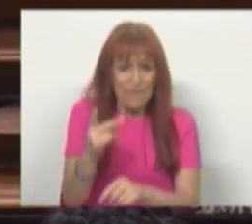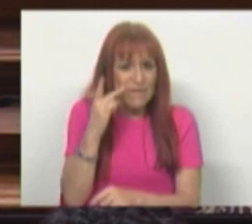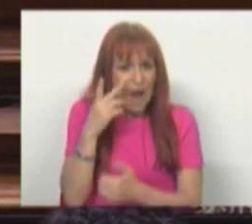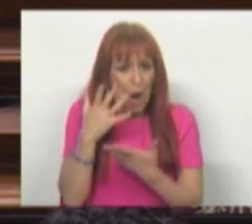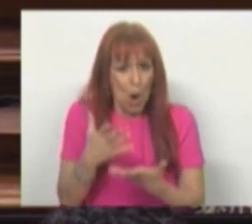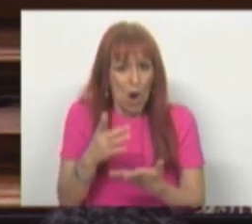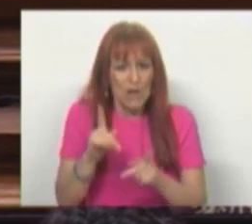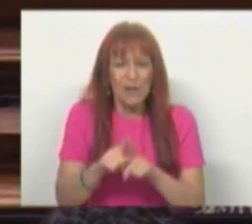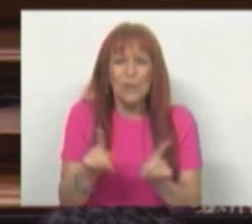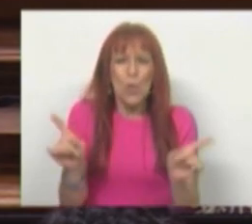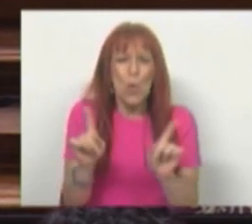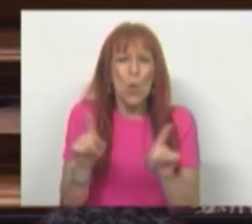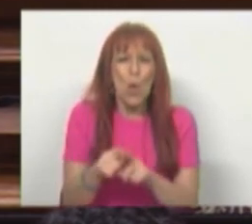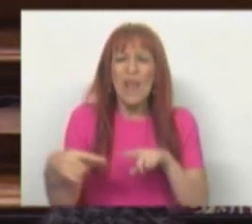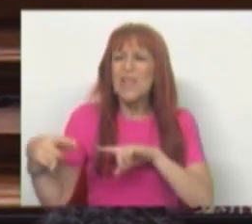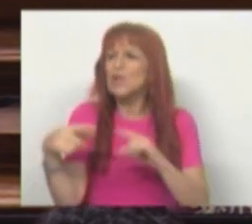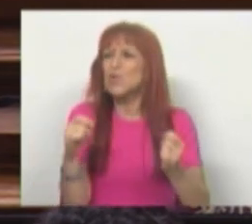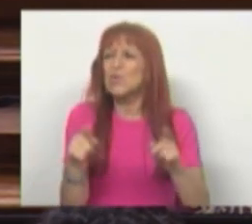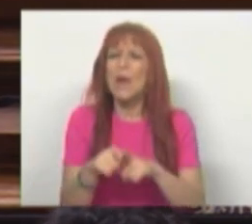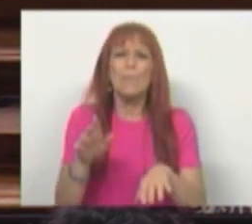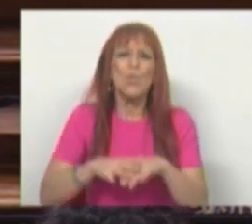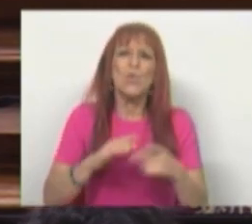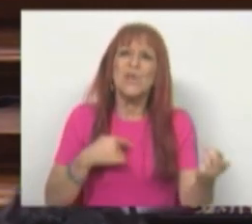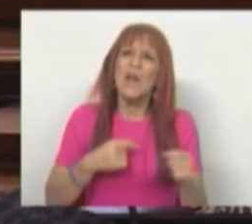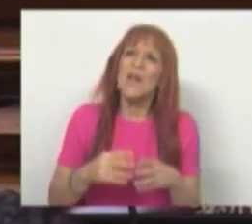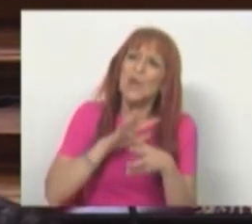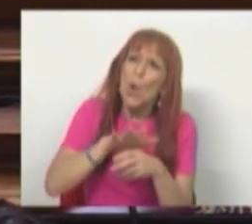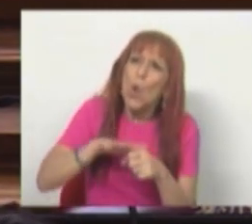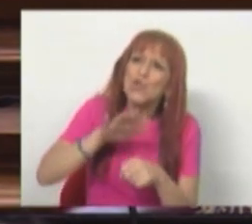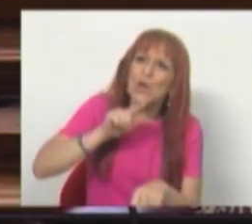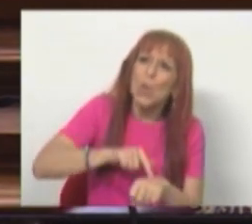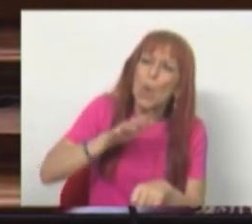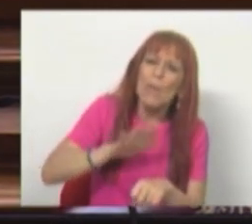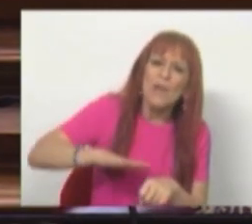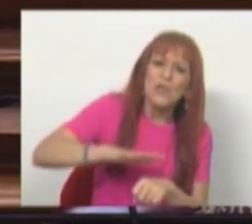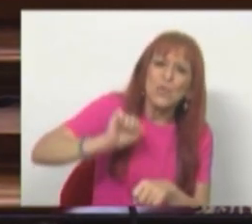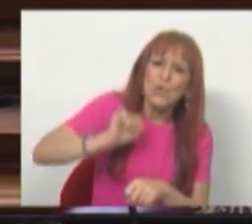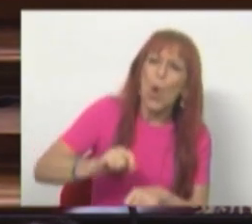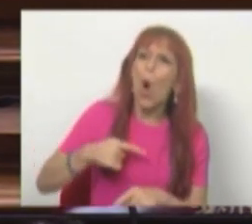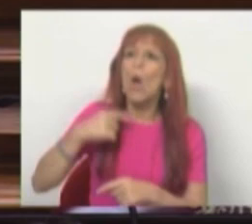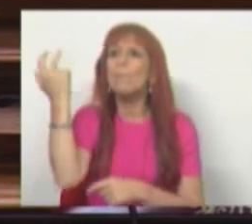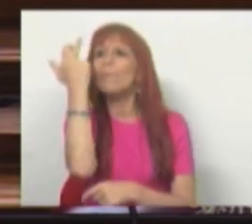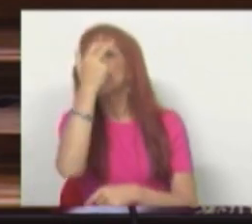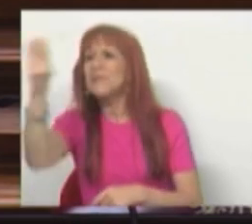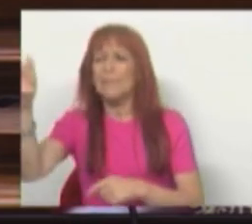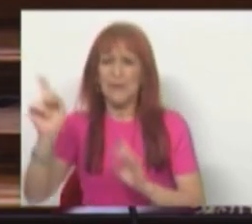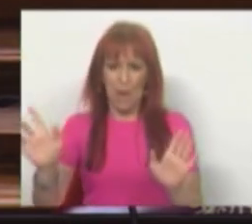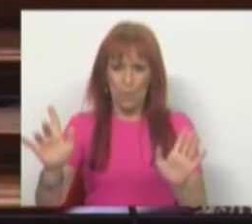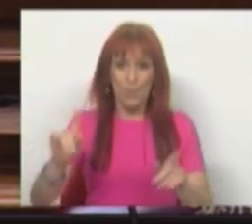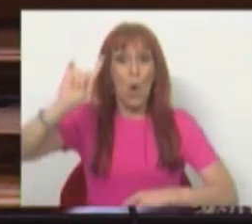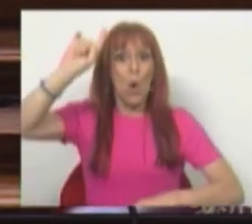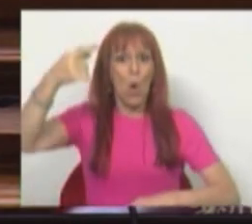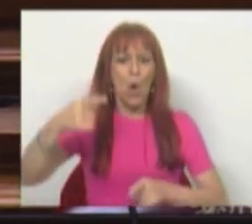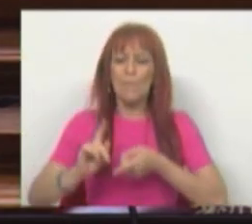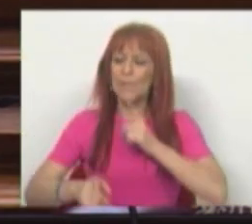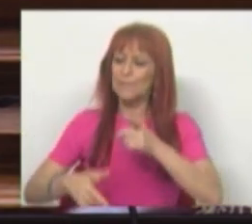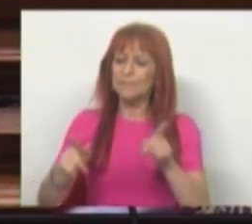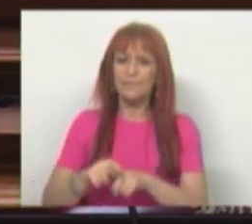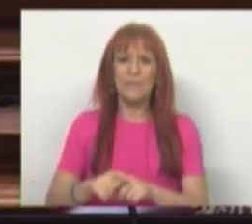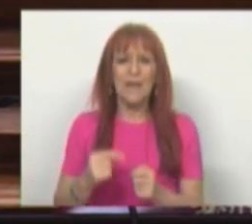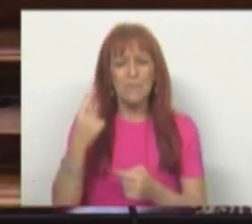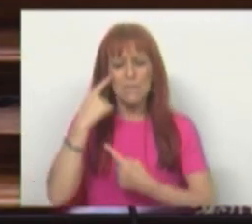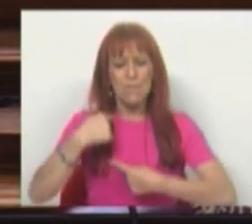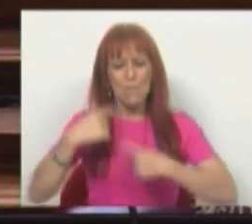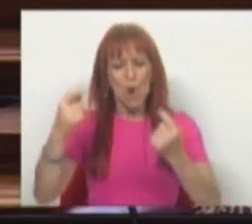viver não é tanto a discussão sobre se ela é conjuntural ou sobre se ela é permanente, a não ser naquilo em que isso nos